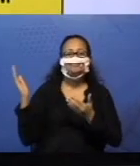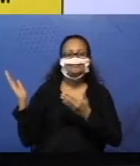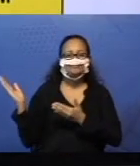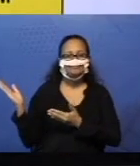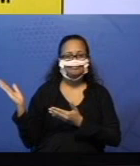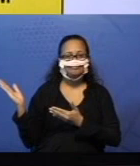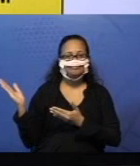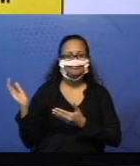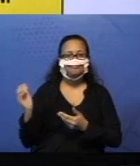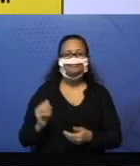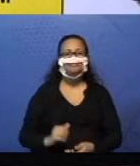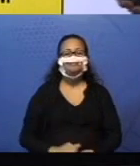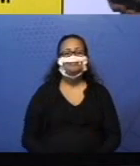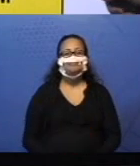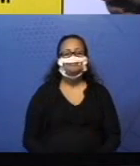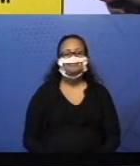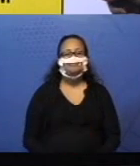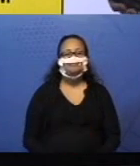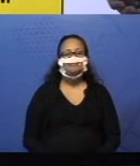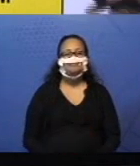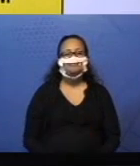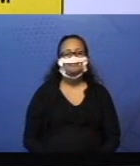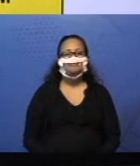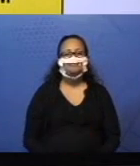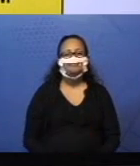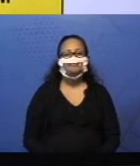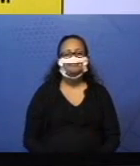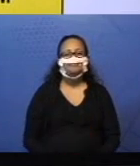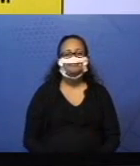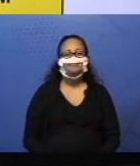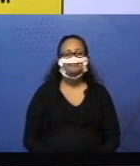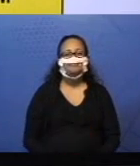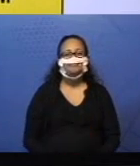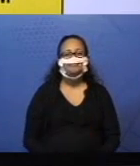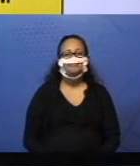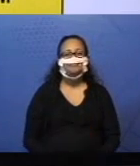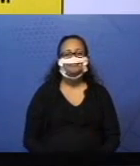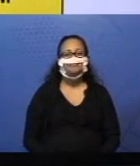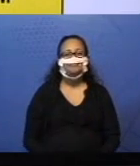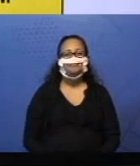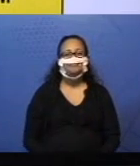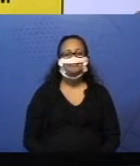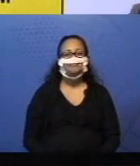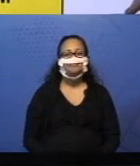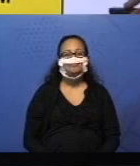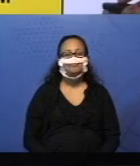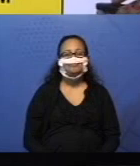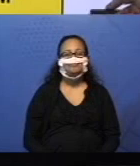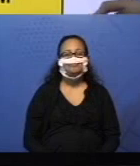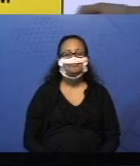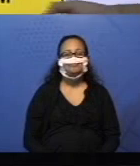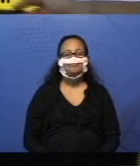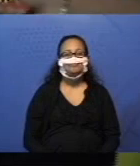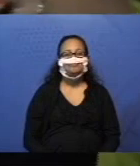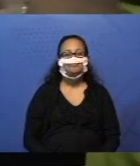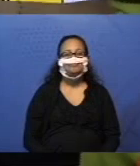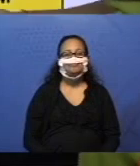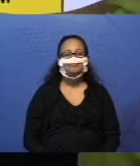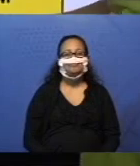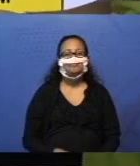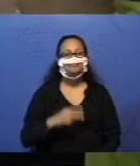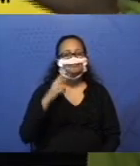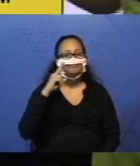Otto Amorim, do segundo B, da professora Ana Carolina Bonfim, da escola Cristiano de Carvalho.